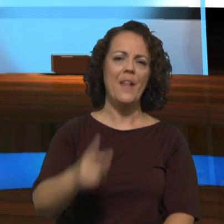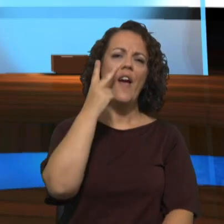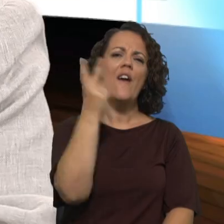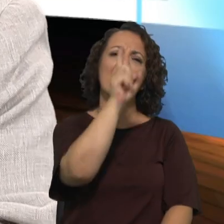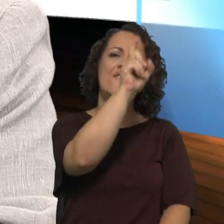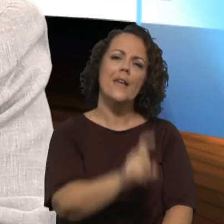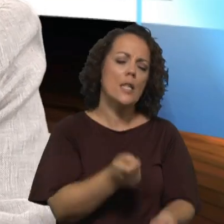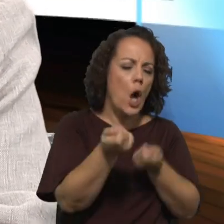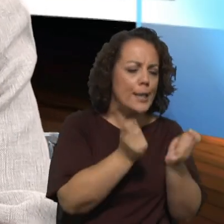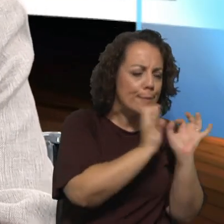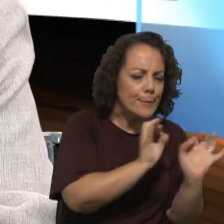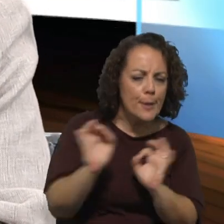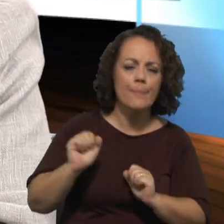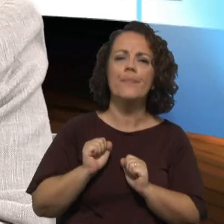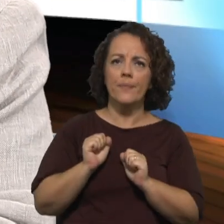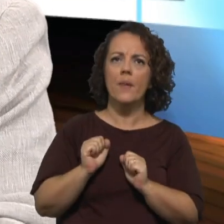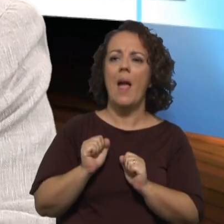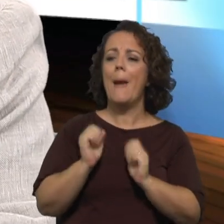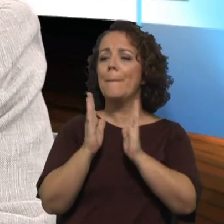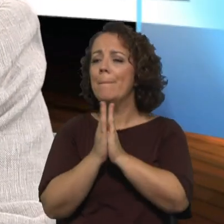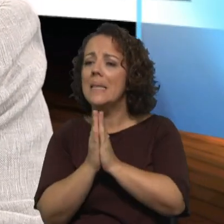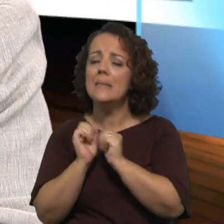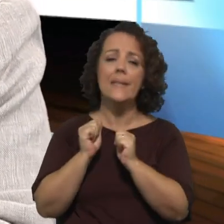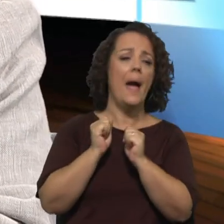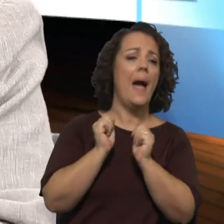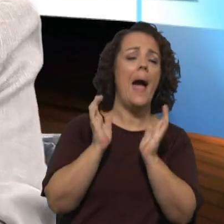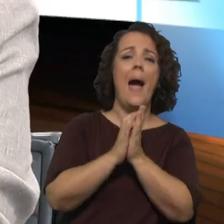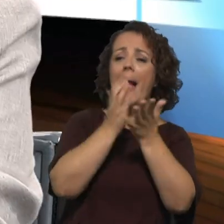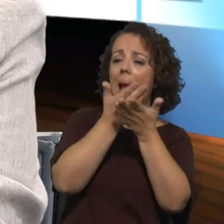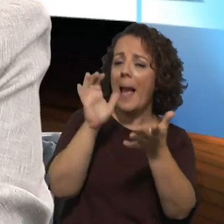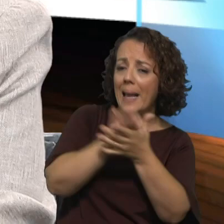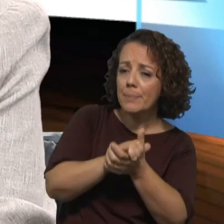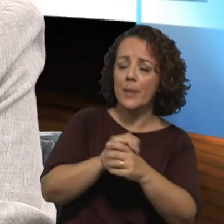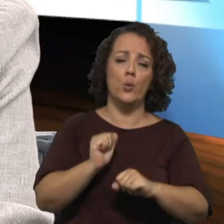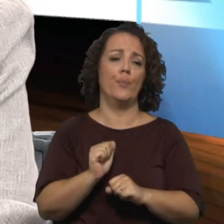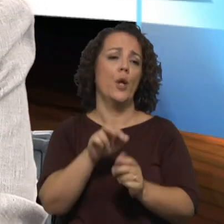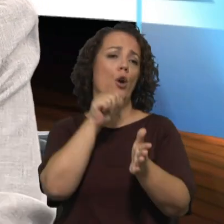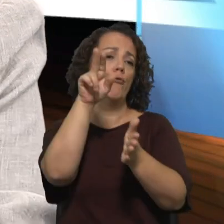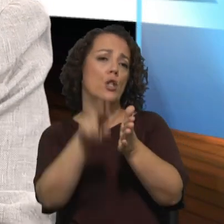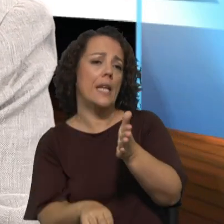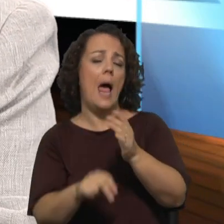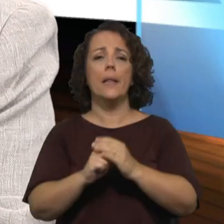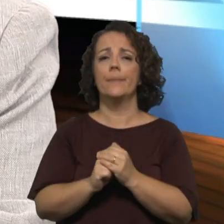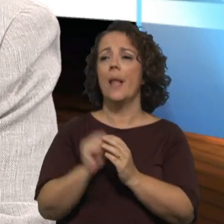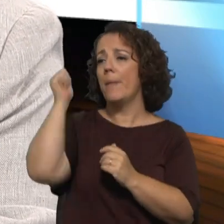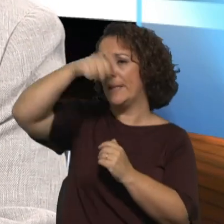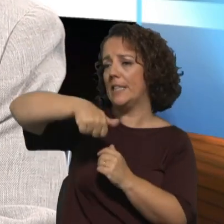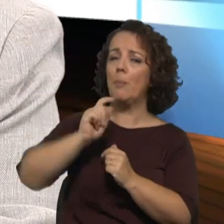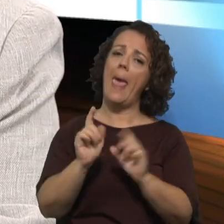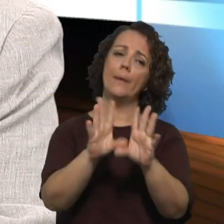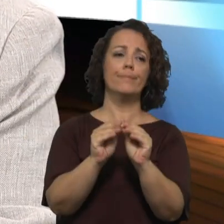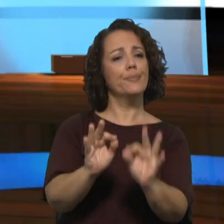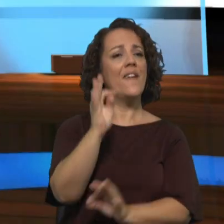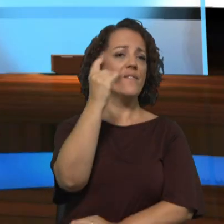missa ao domingo casamentos funerais batismos afins e é assim que vivemos a nossa vida da fé e uma igreja sinodal é uma